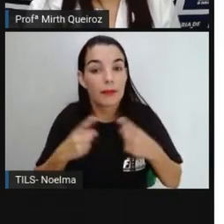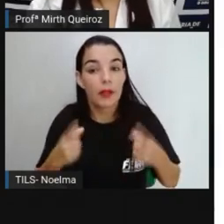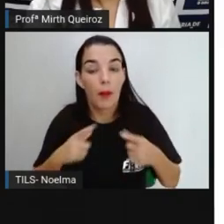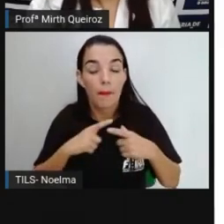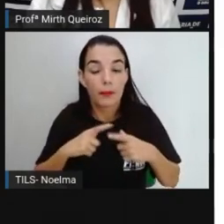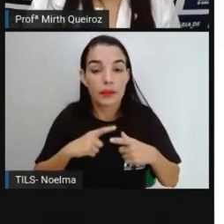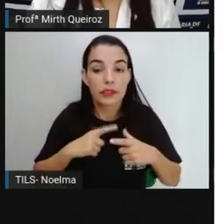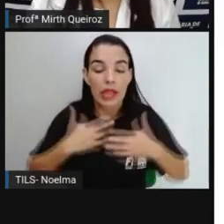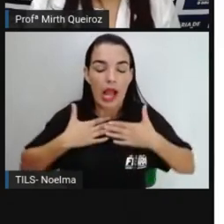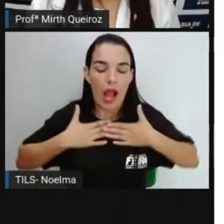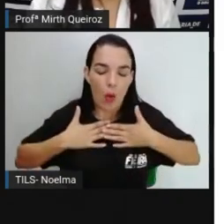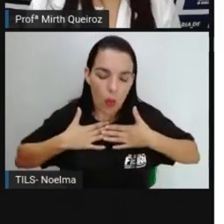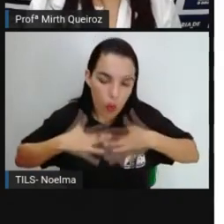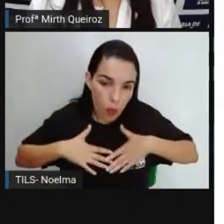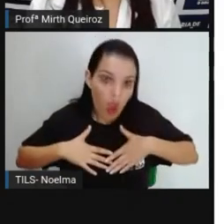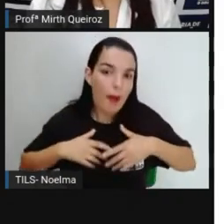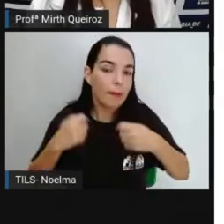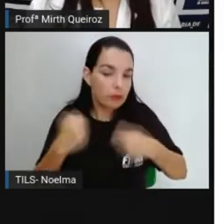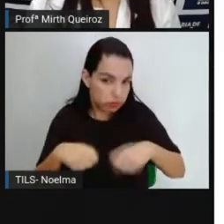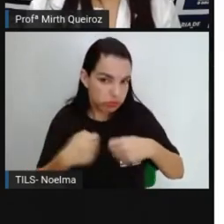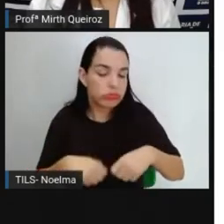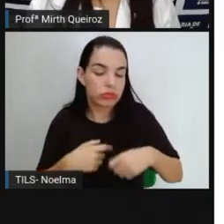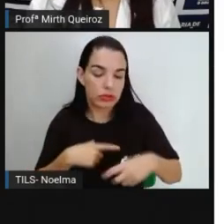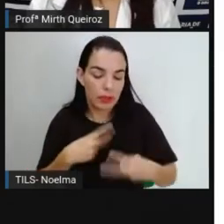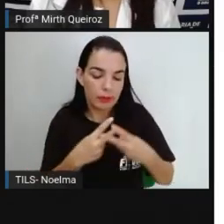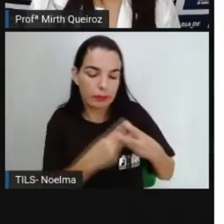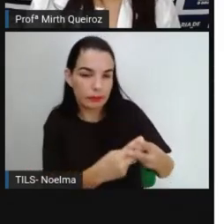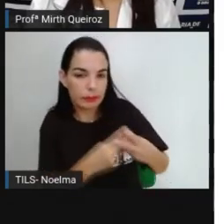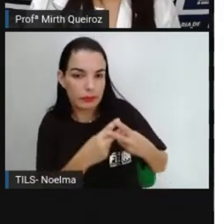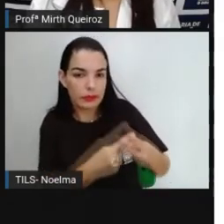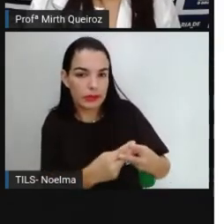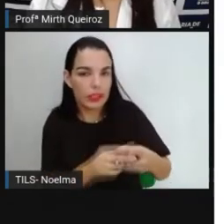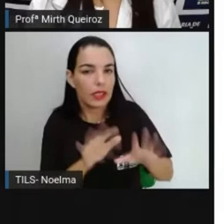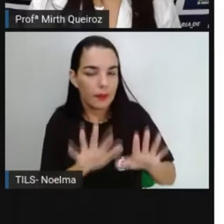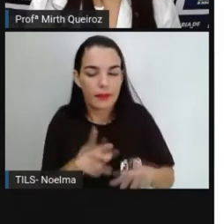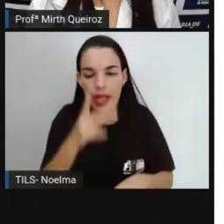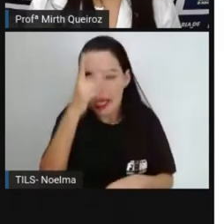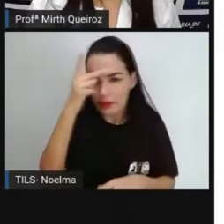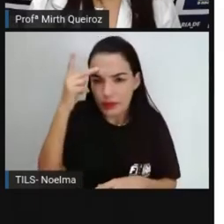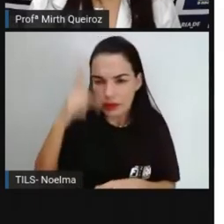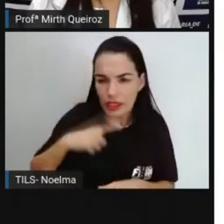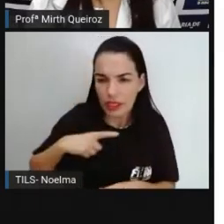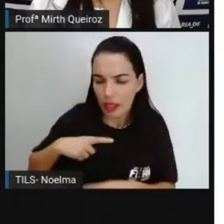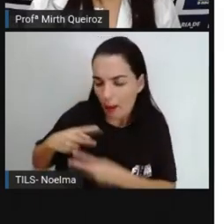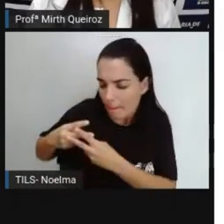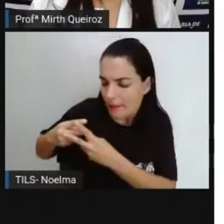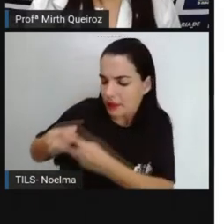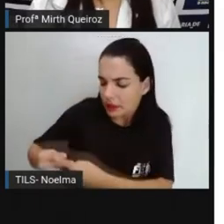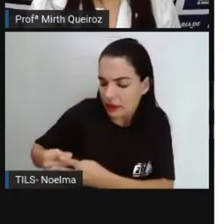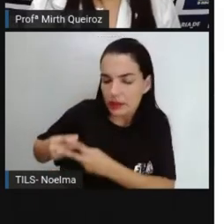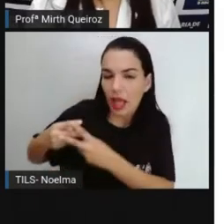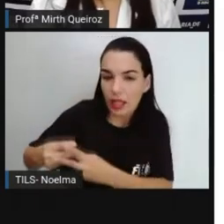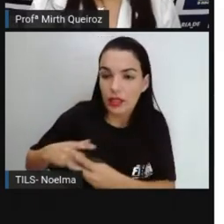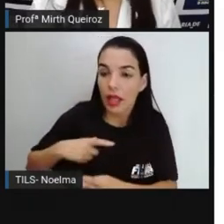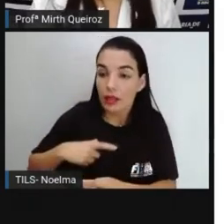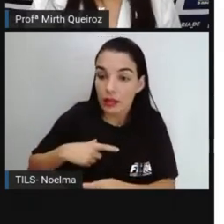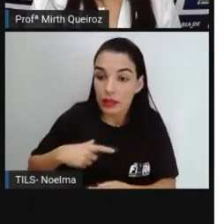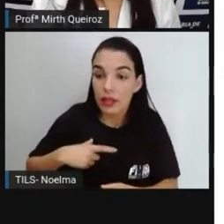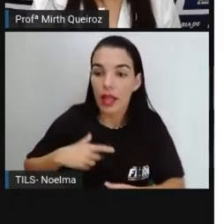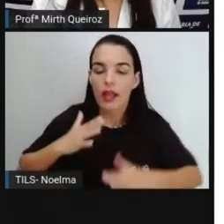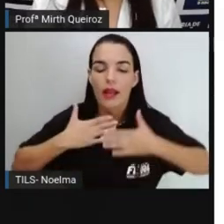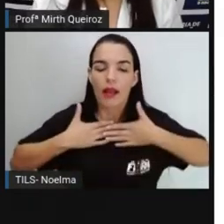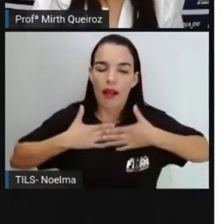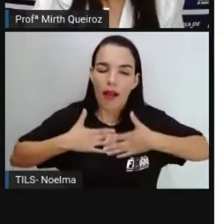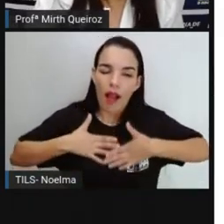tipo de evento traumático Geralmente as pessoas que são resilientes Elas são capazes de manter essa calma diante dessas